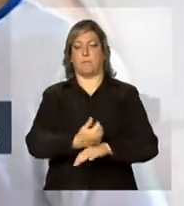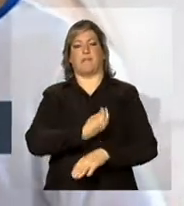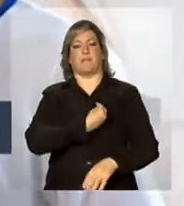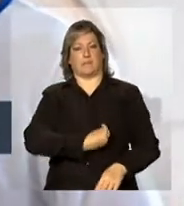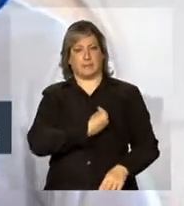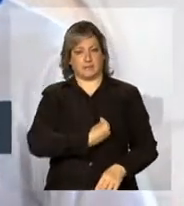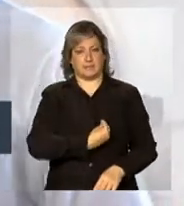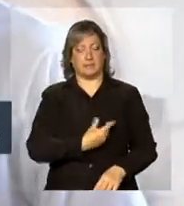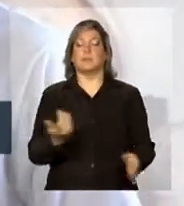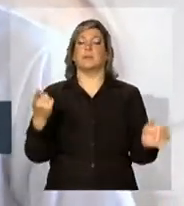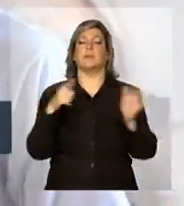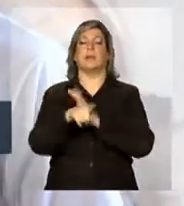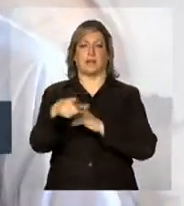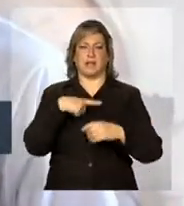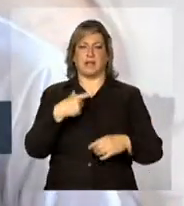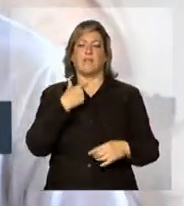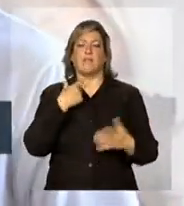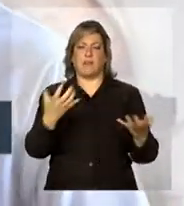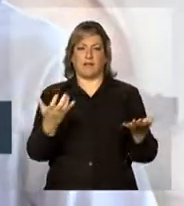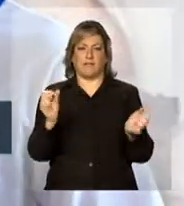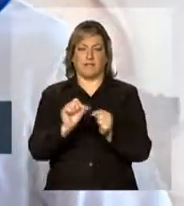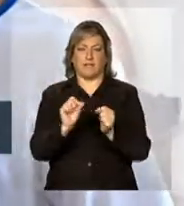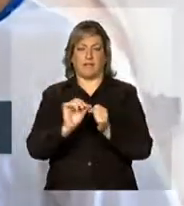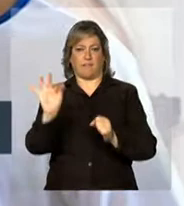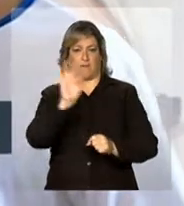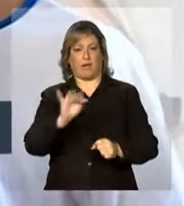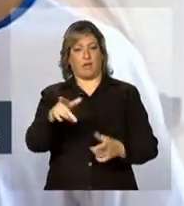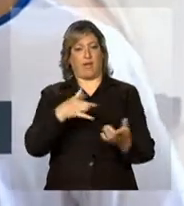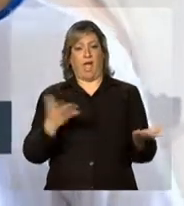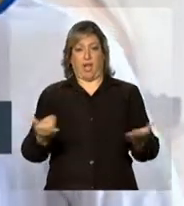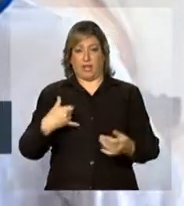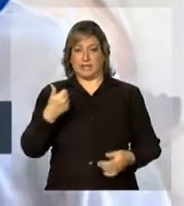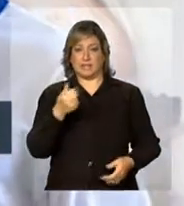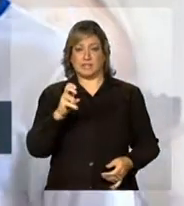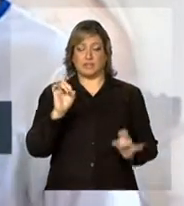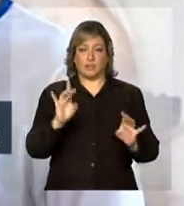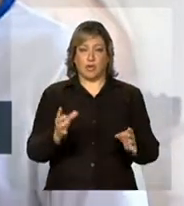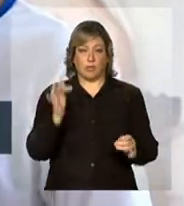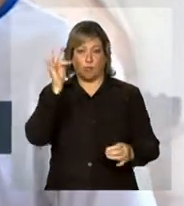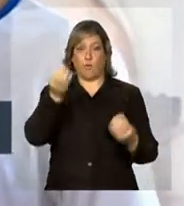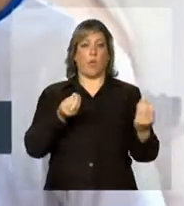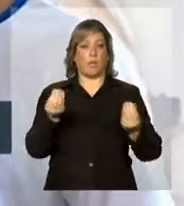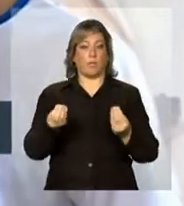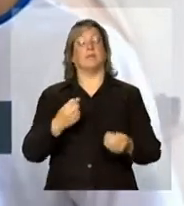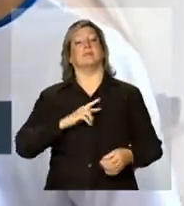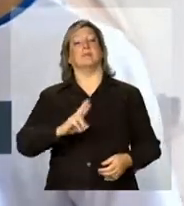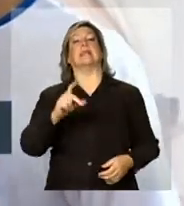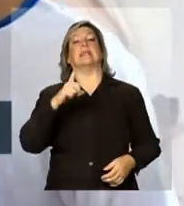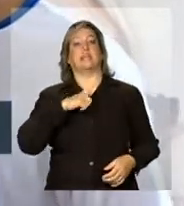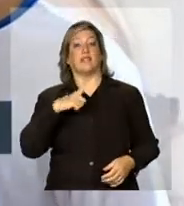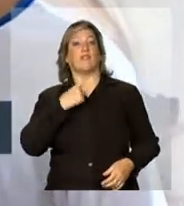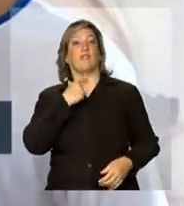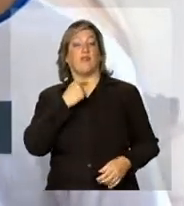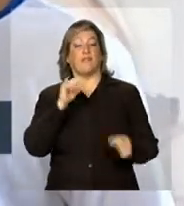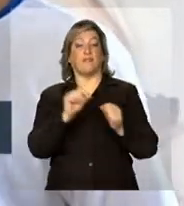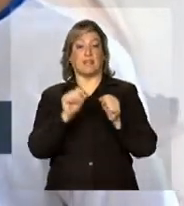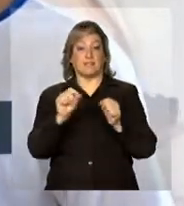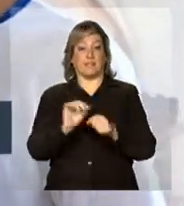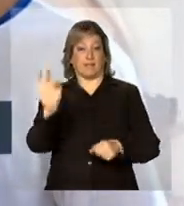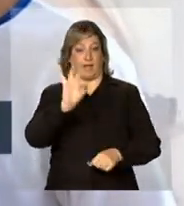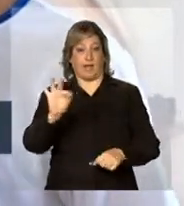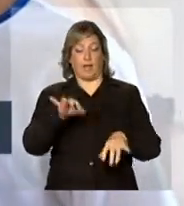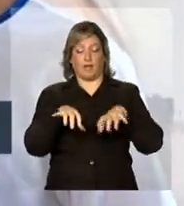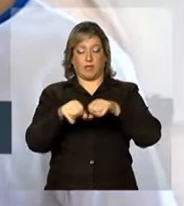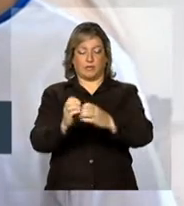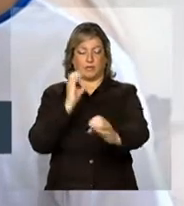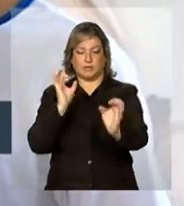de continuar estudando, fazer uma faculdade? Porque você está só com 15 anos. É, eu tenho vontade de fazer faculdade de engenharia. Mas,